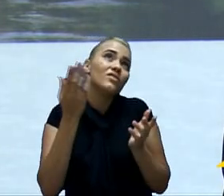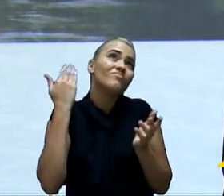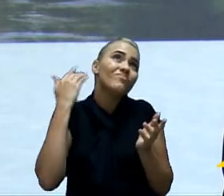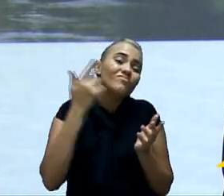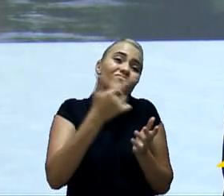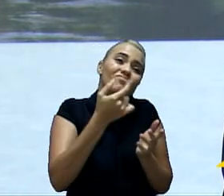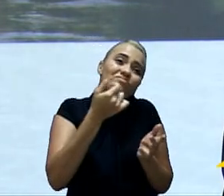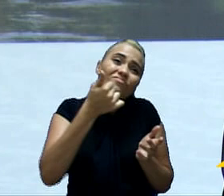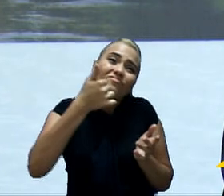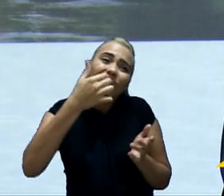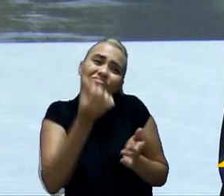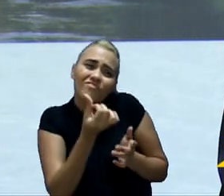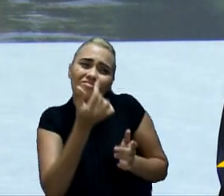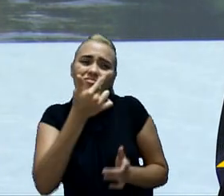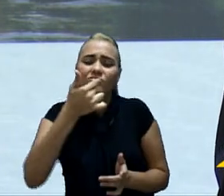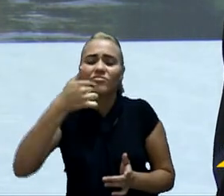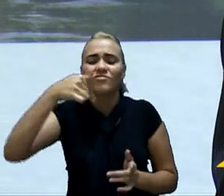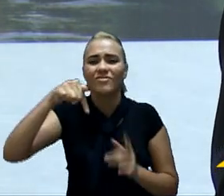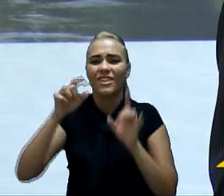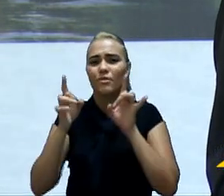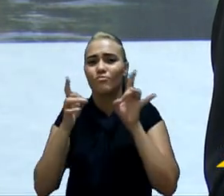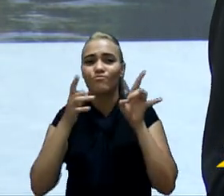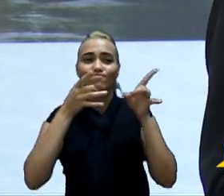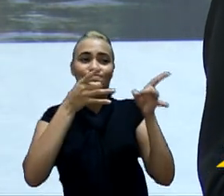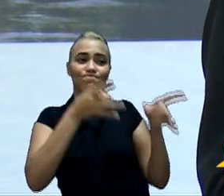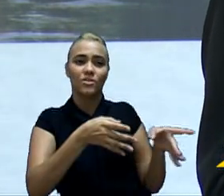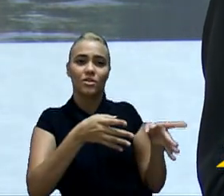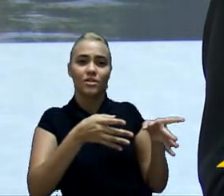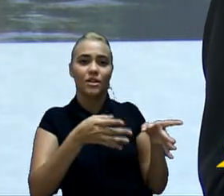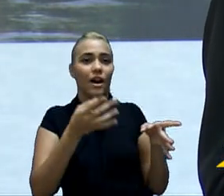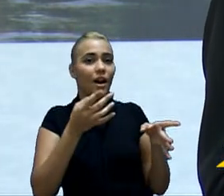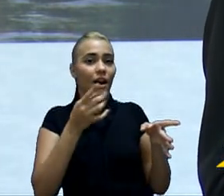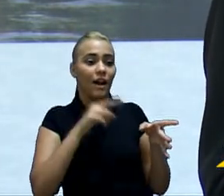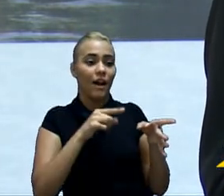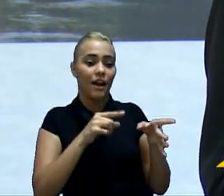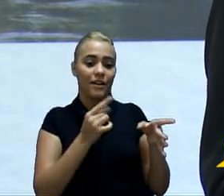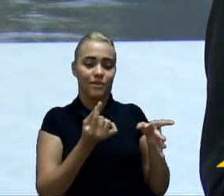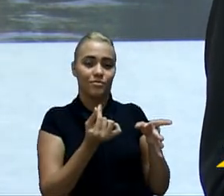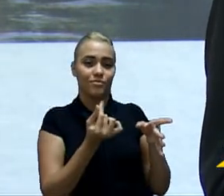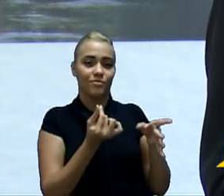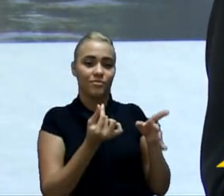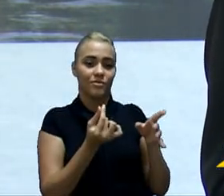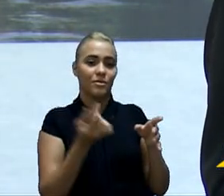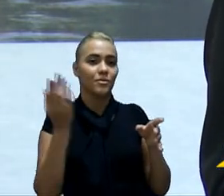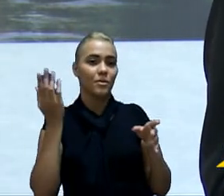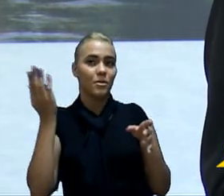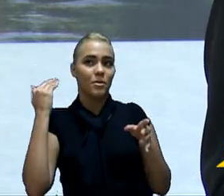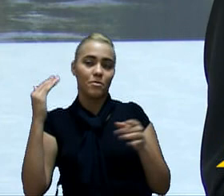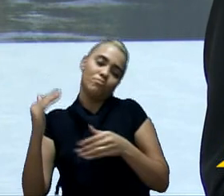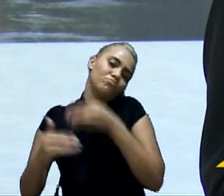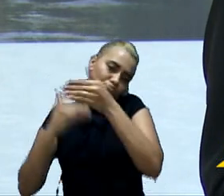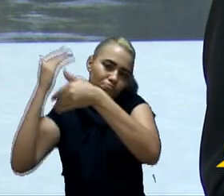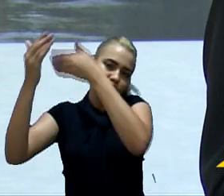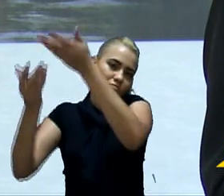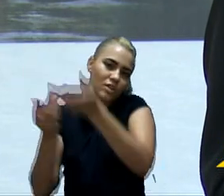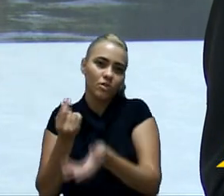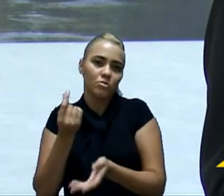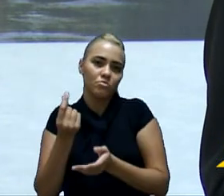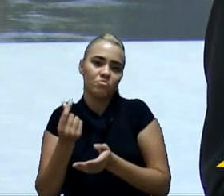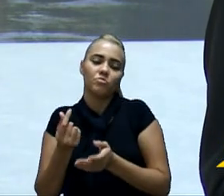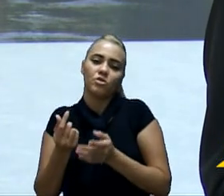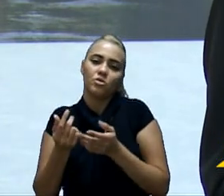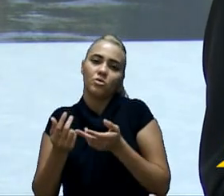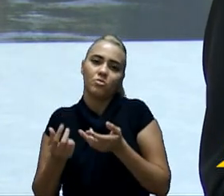2017, e o orçamento de despesa de pessoal, ele vem evoluindo, mas ele, lógico, não traz aquela,